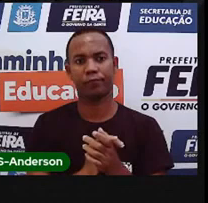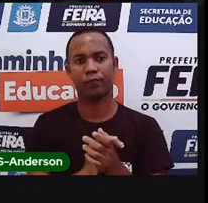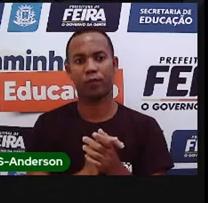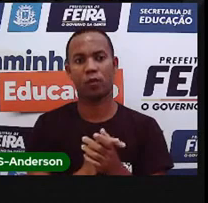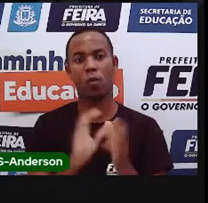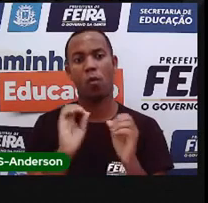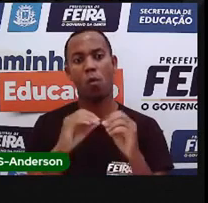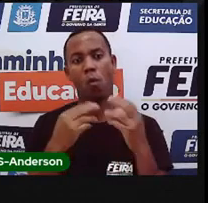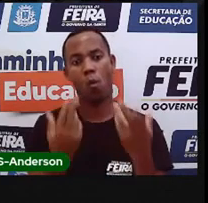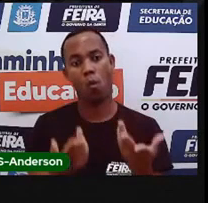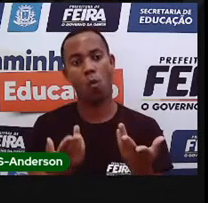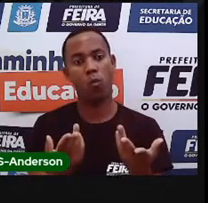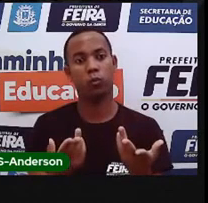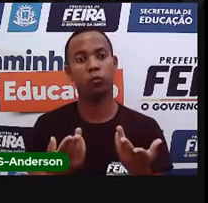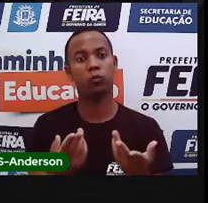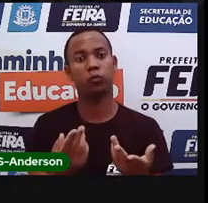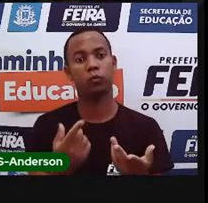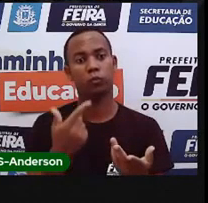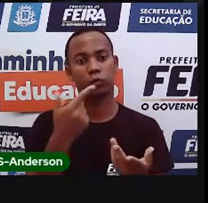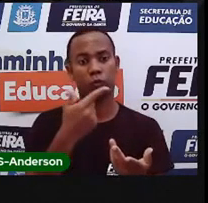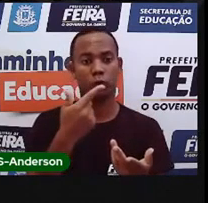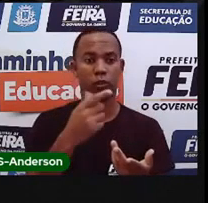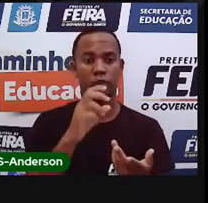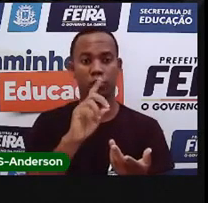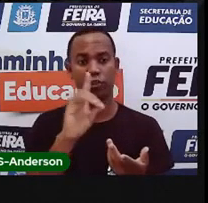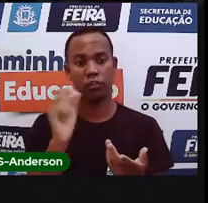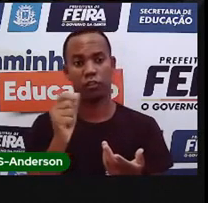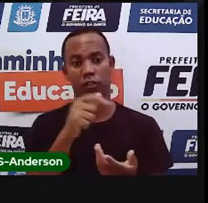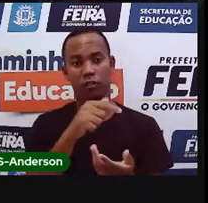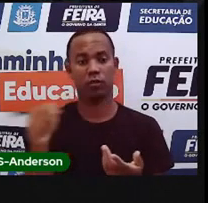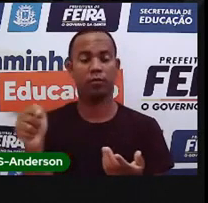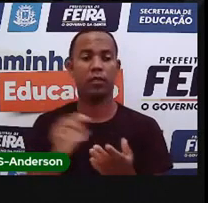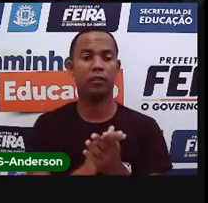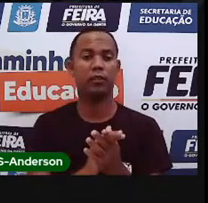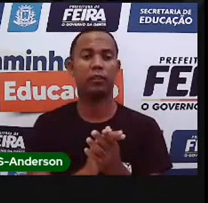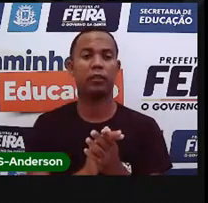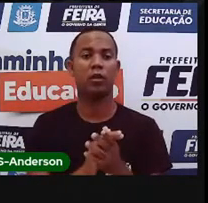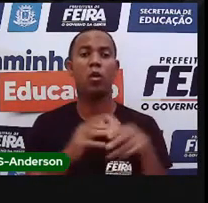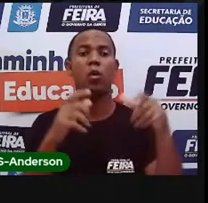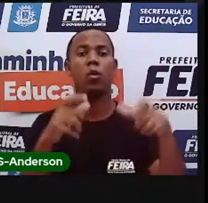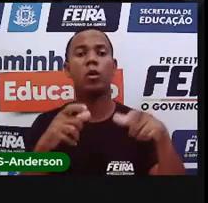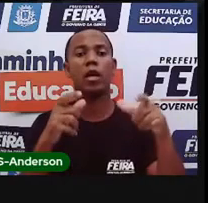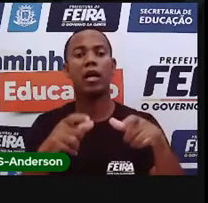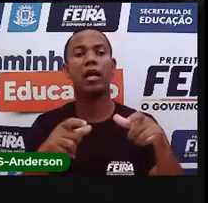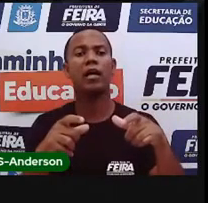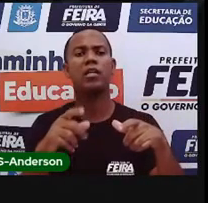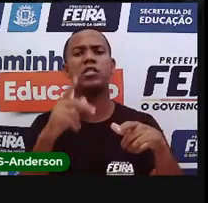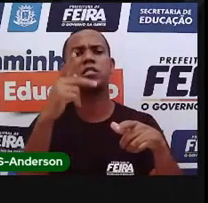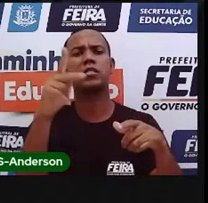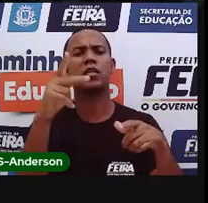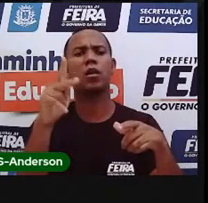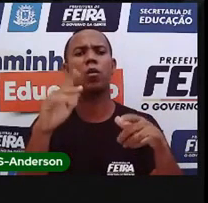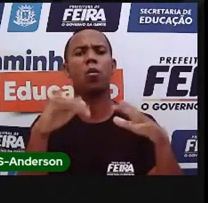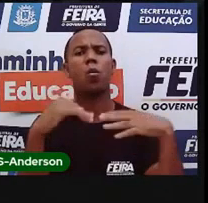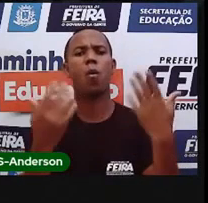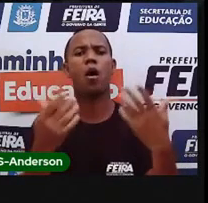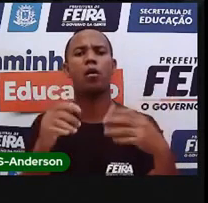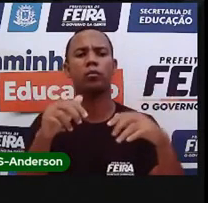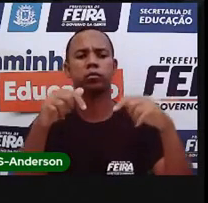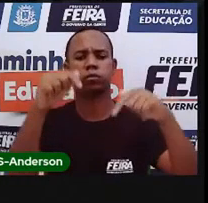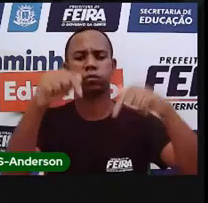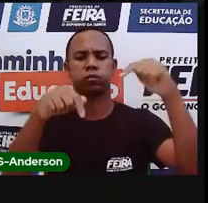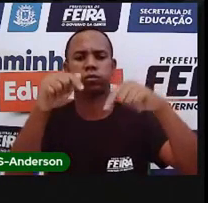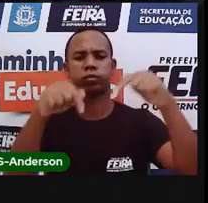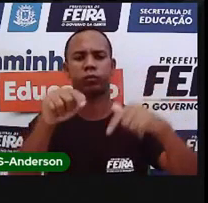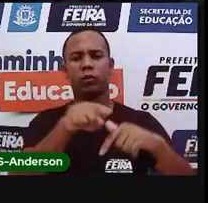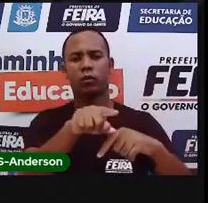são apenas dois dias na semana? No seu bairro, na sua rua? Quais são os dias da coleta de lixo? Ó, onde é que você vai responder?